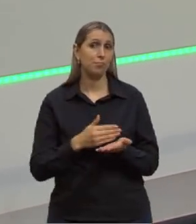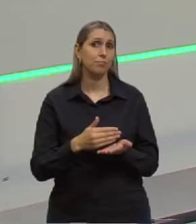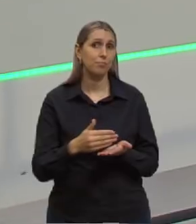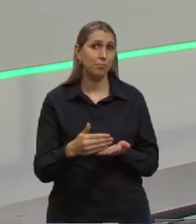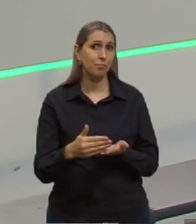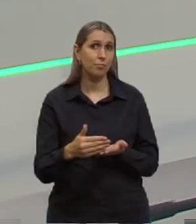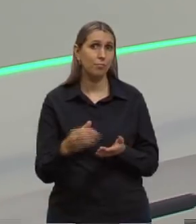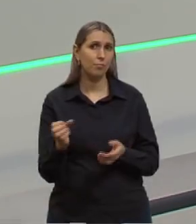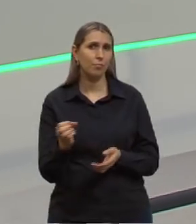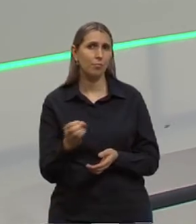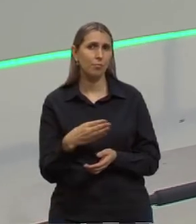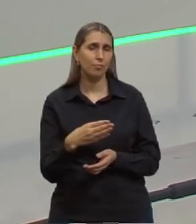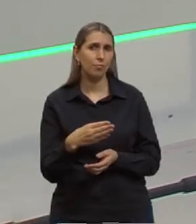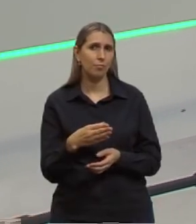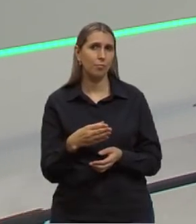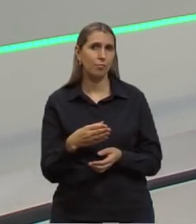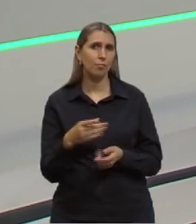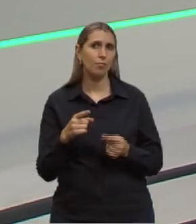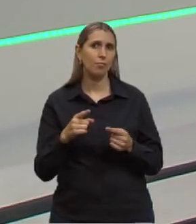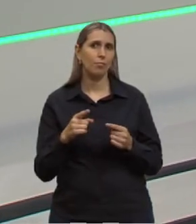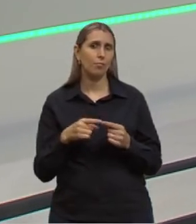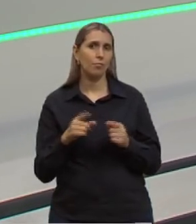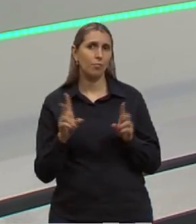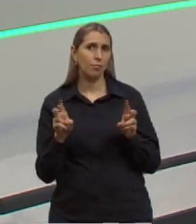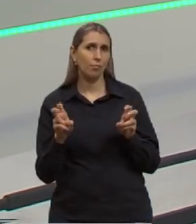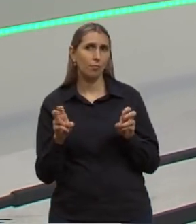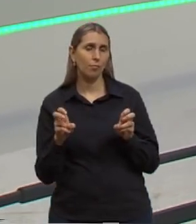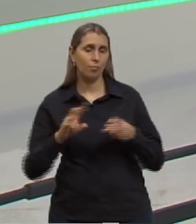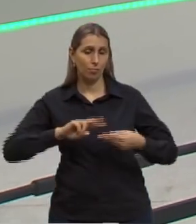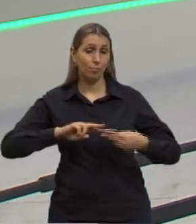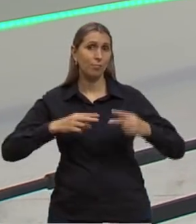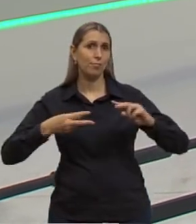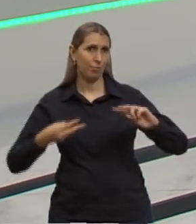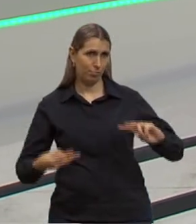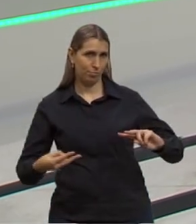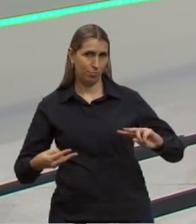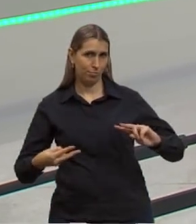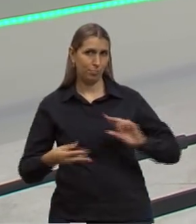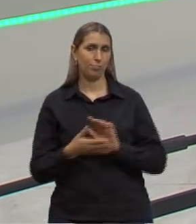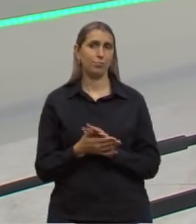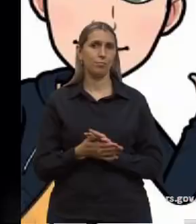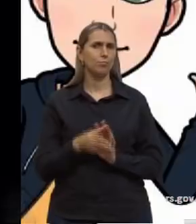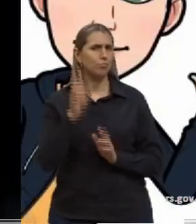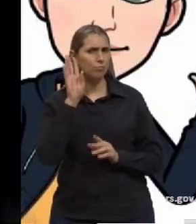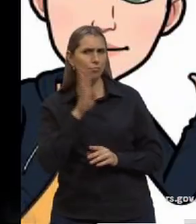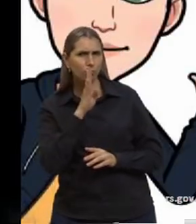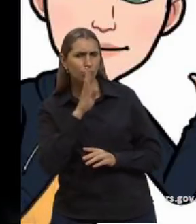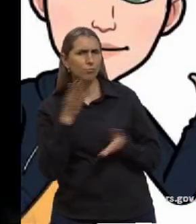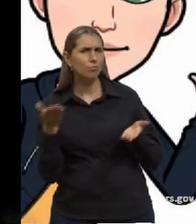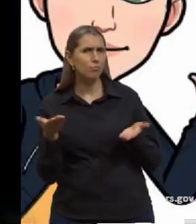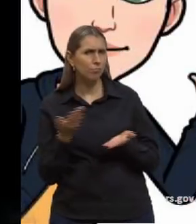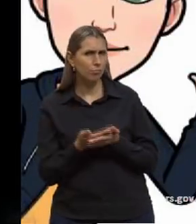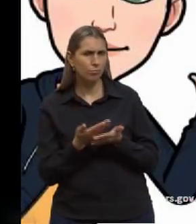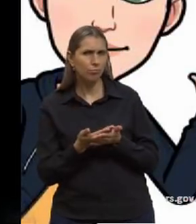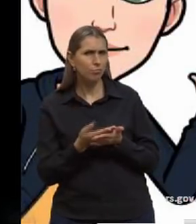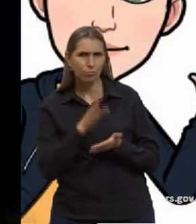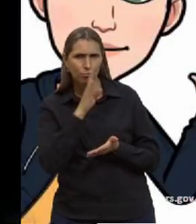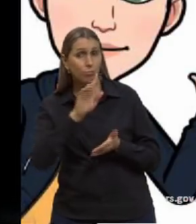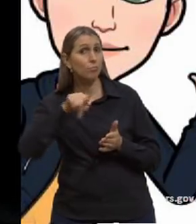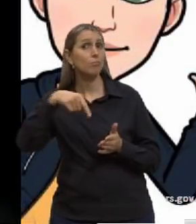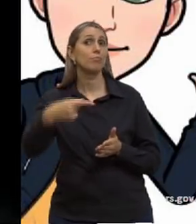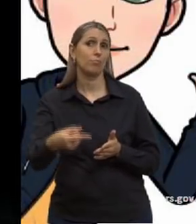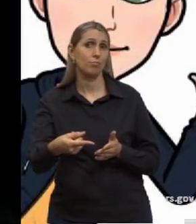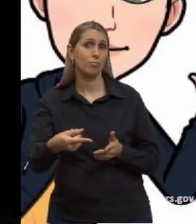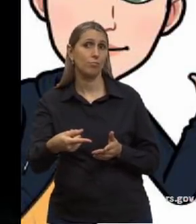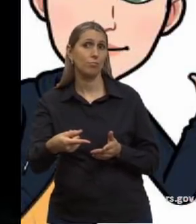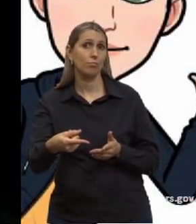todo um novo bloco chamado Genética. Se você está assistindo essa aula e não assistiu as outras, eu quero te